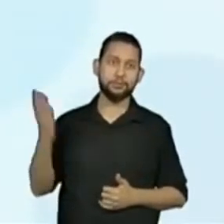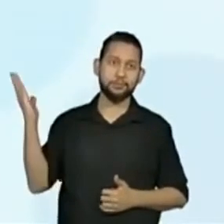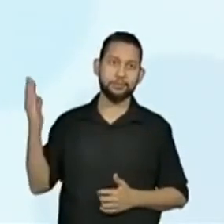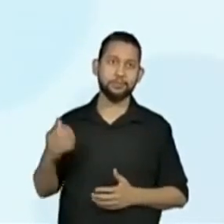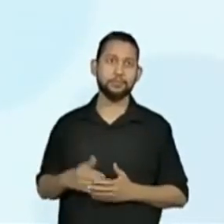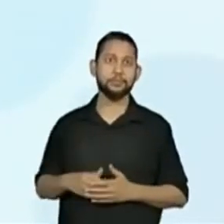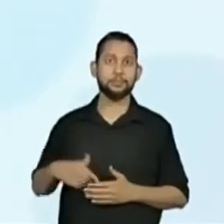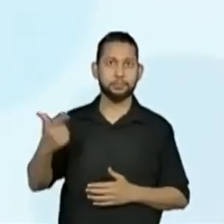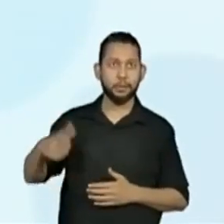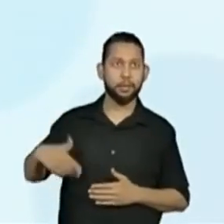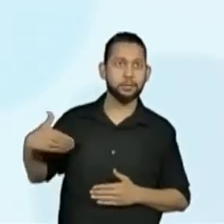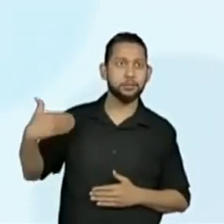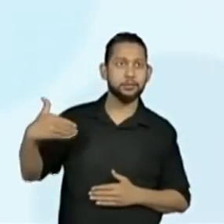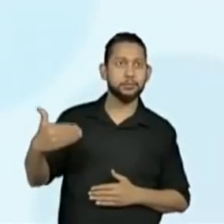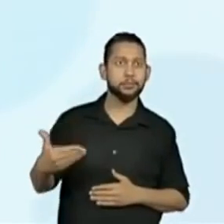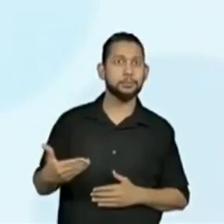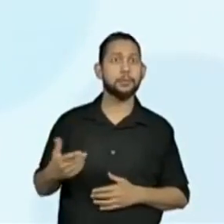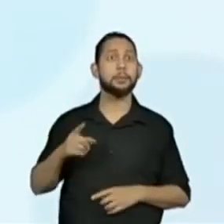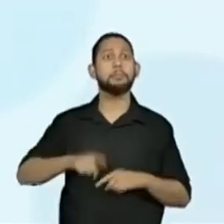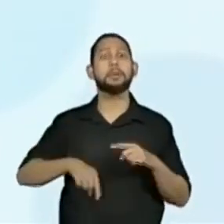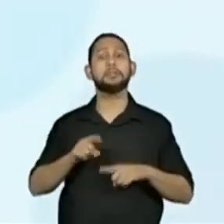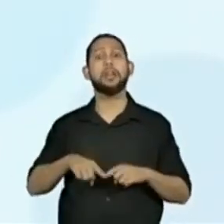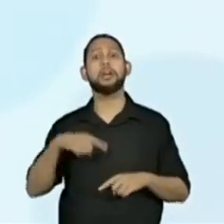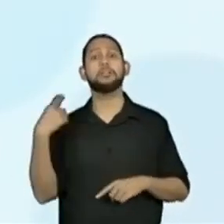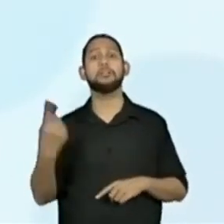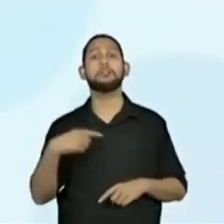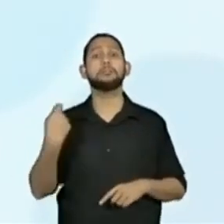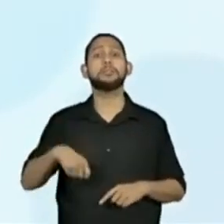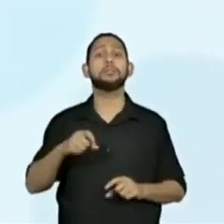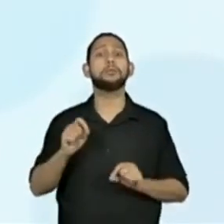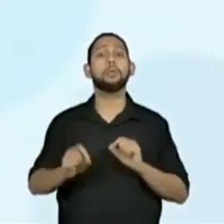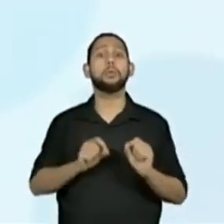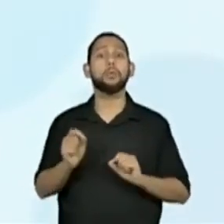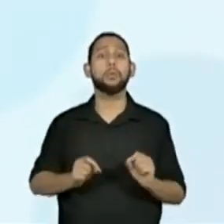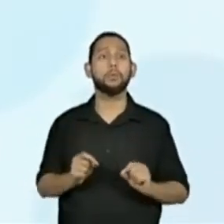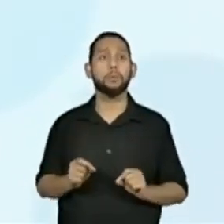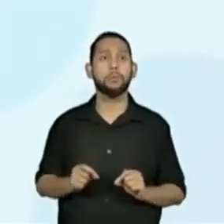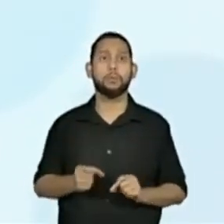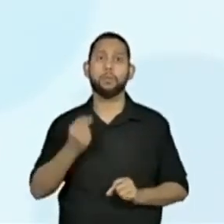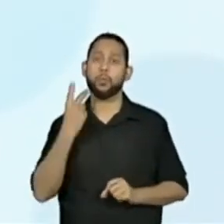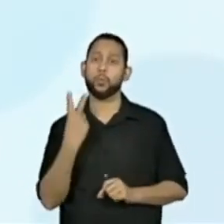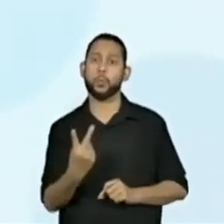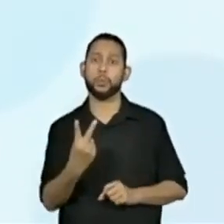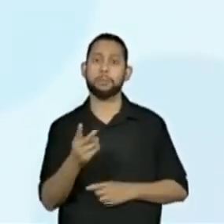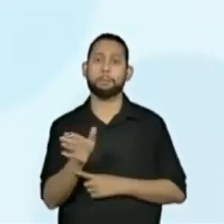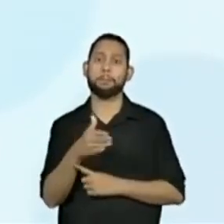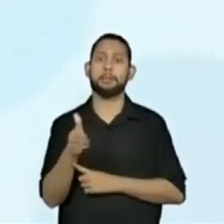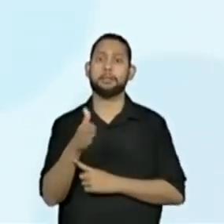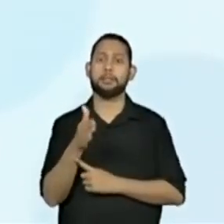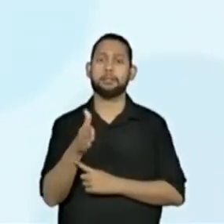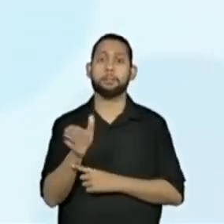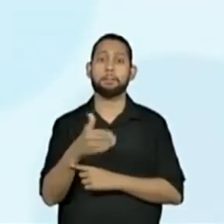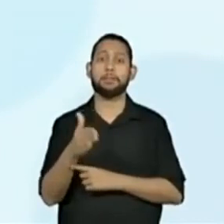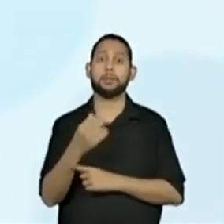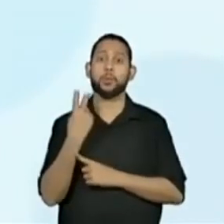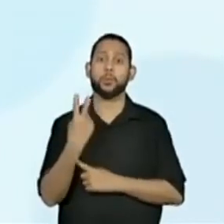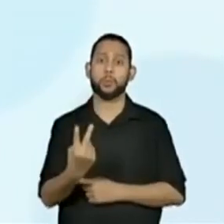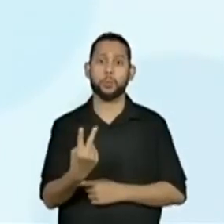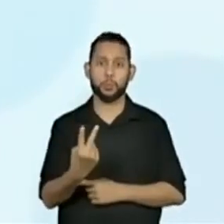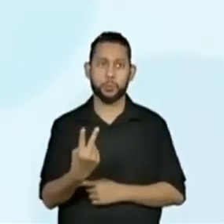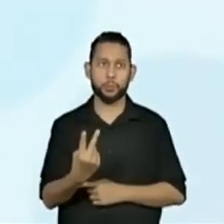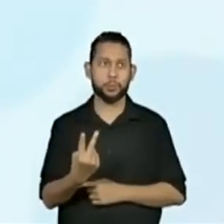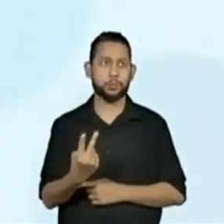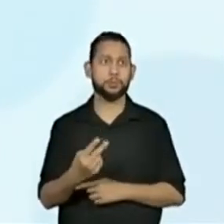vou avançar. Quais são os materiais necessários para brincar? Vou colocar aqui duas... Duas bandeiras. Duas